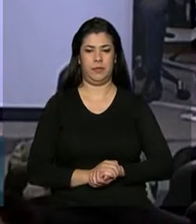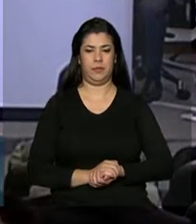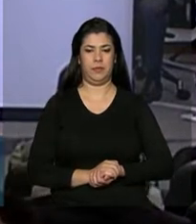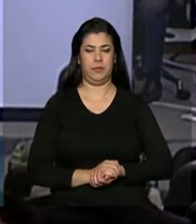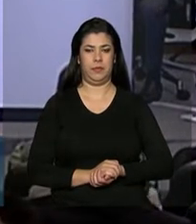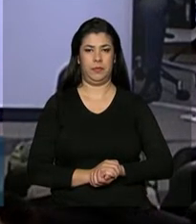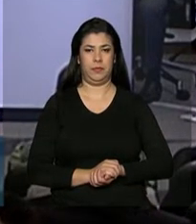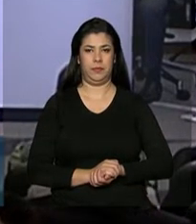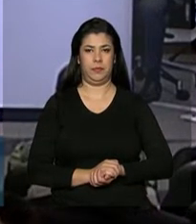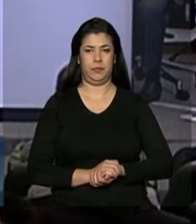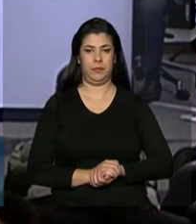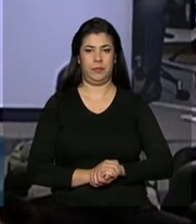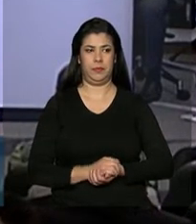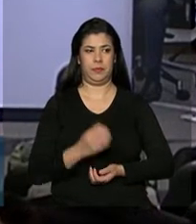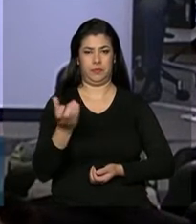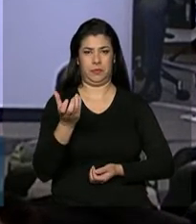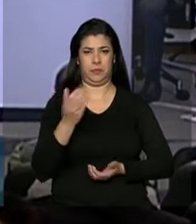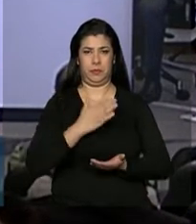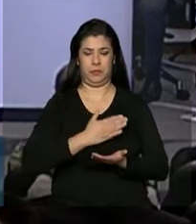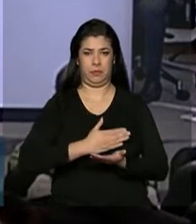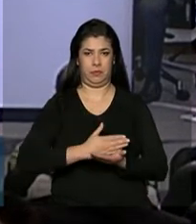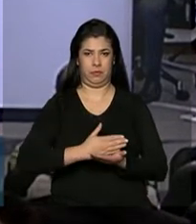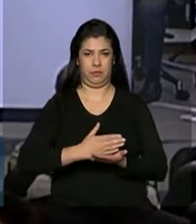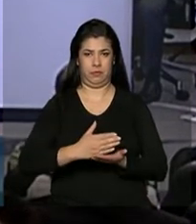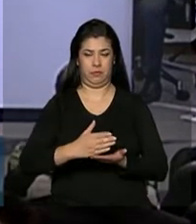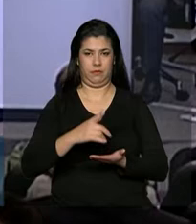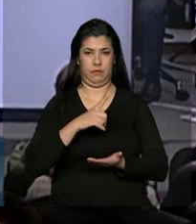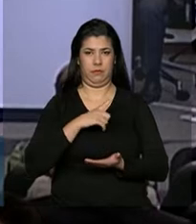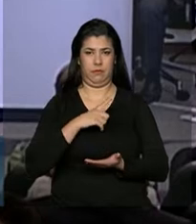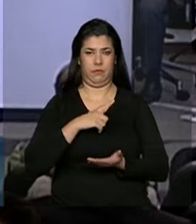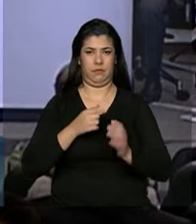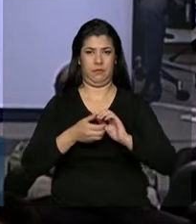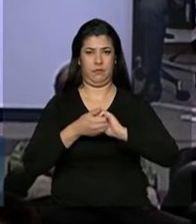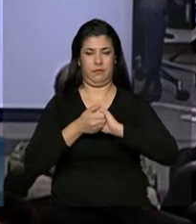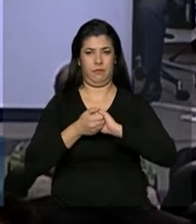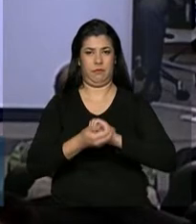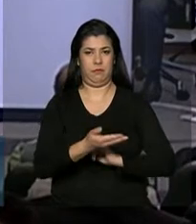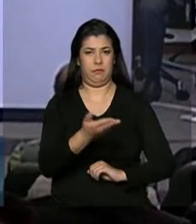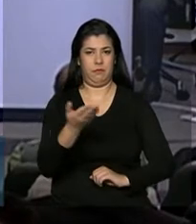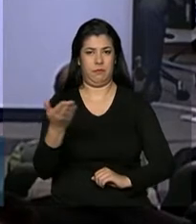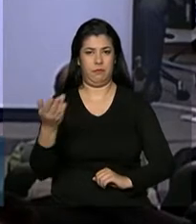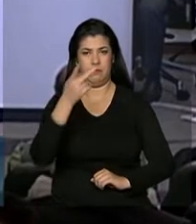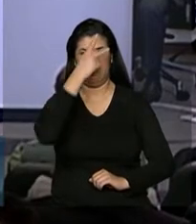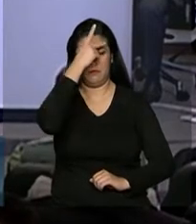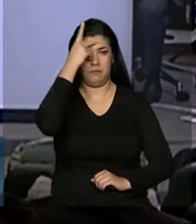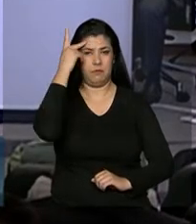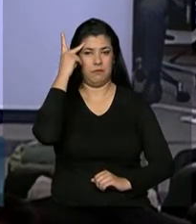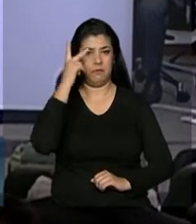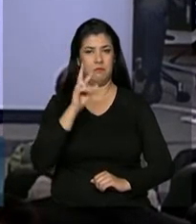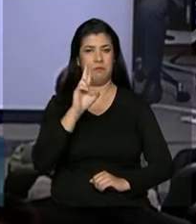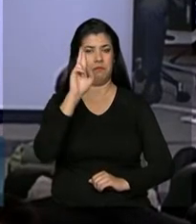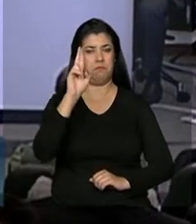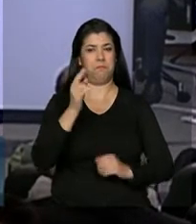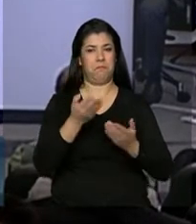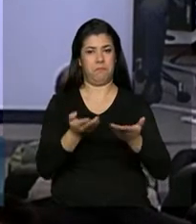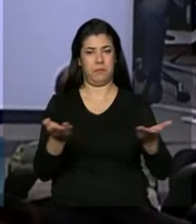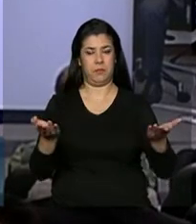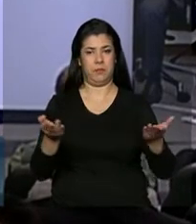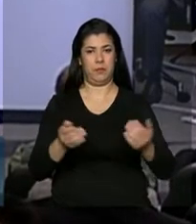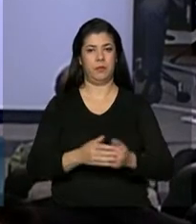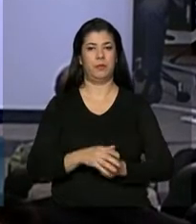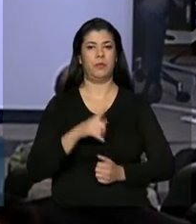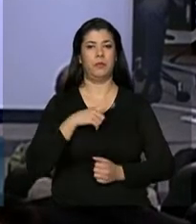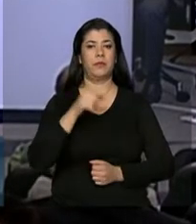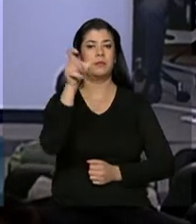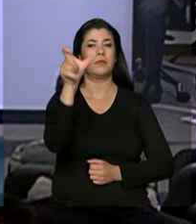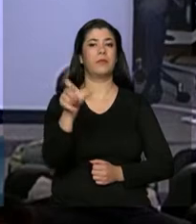Quero saudar inicialmente essa mesa de autoridades e o faço na pessoa